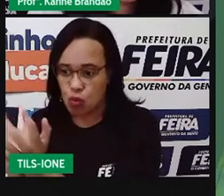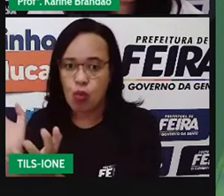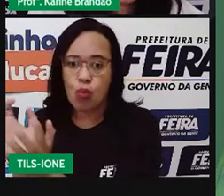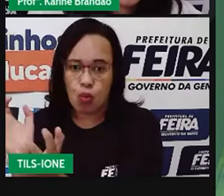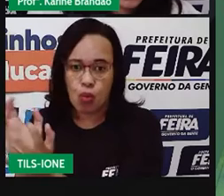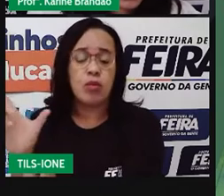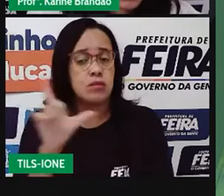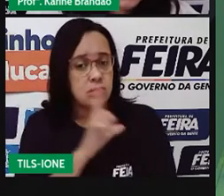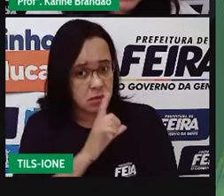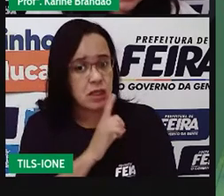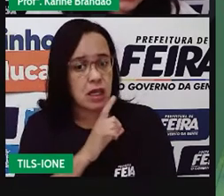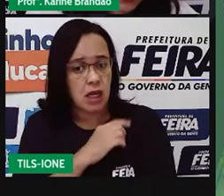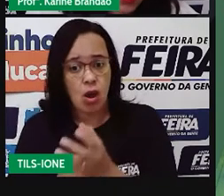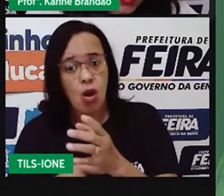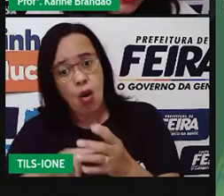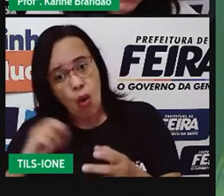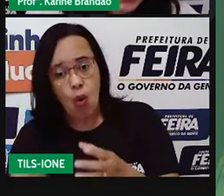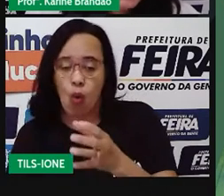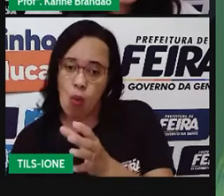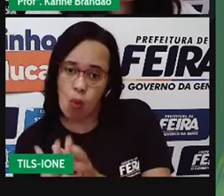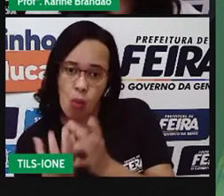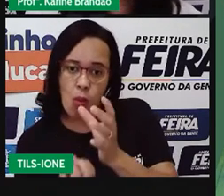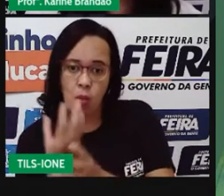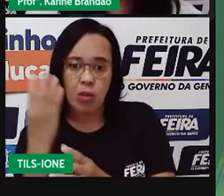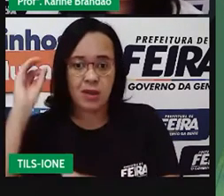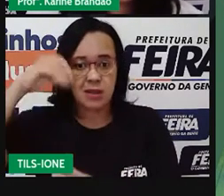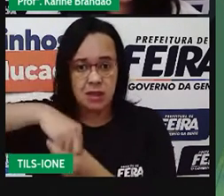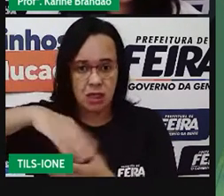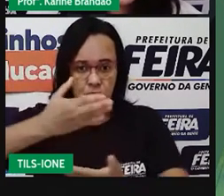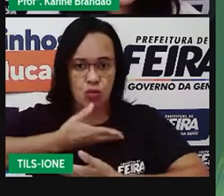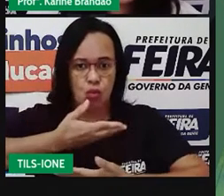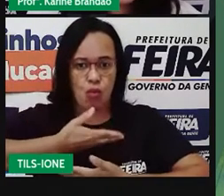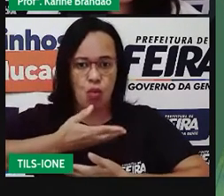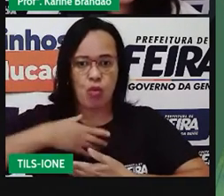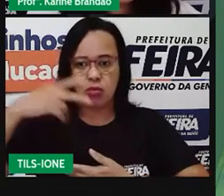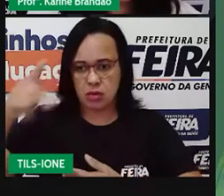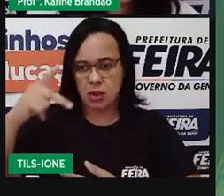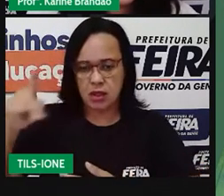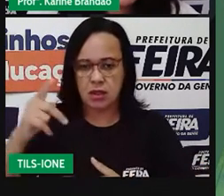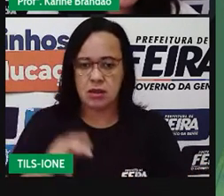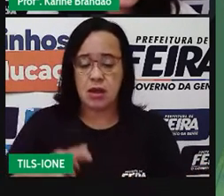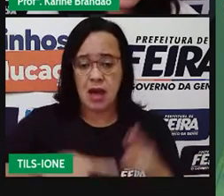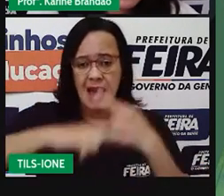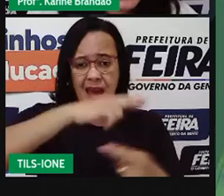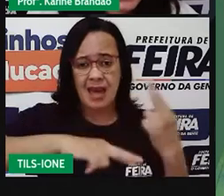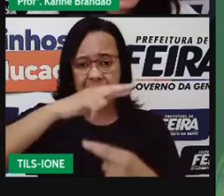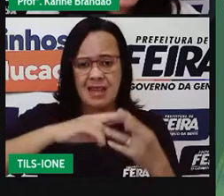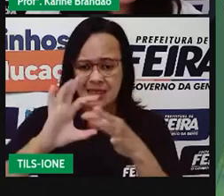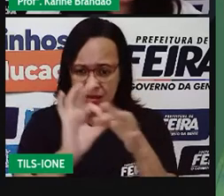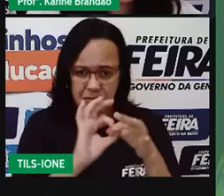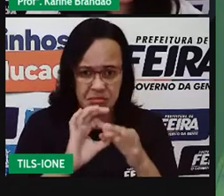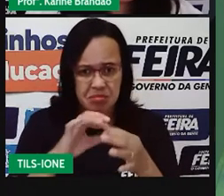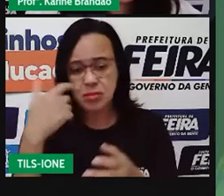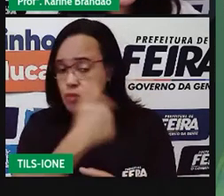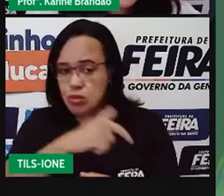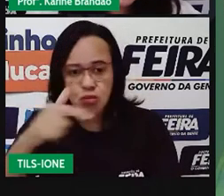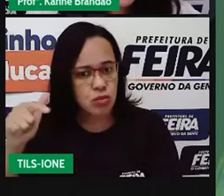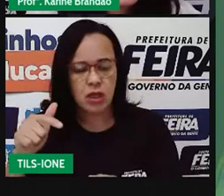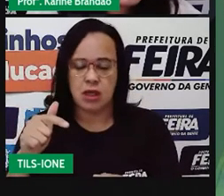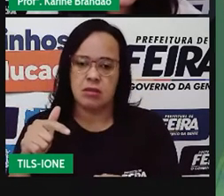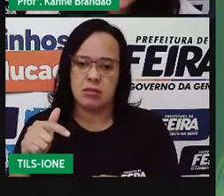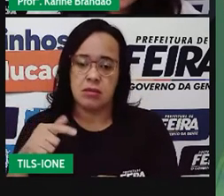produz e tem em seu corpo. E isso vai ser uma relação desarmônica. Por quê? Porque o